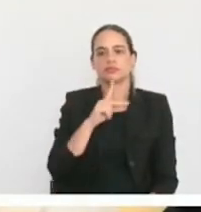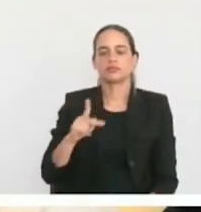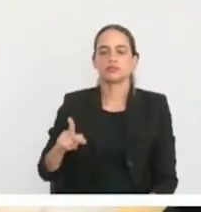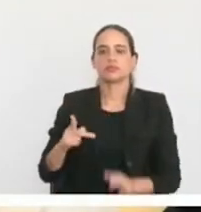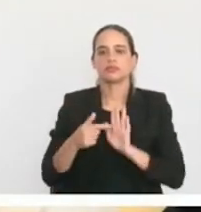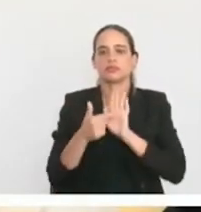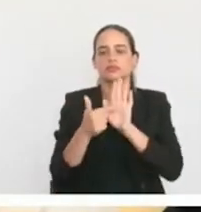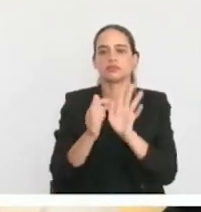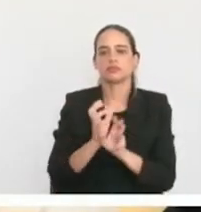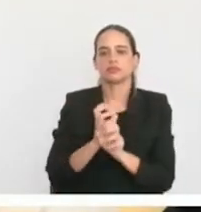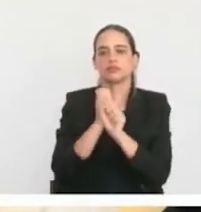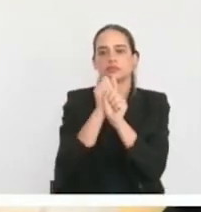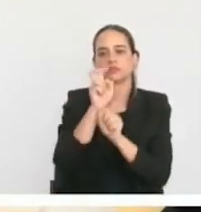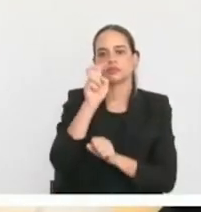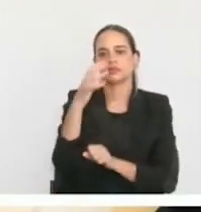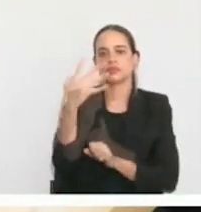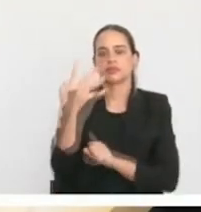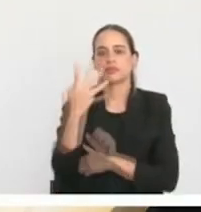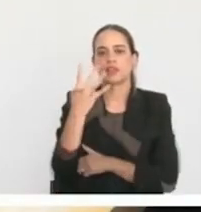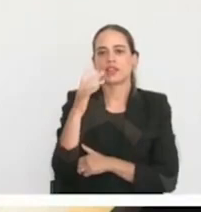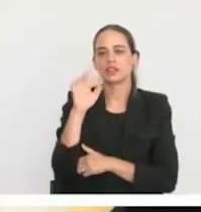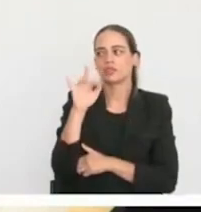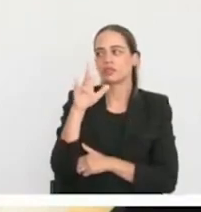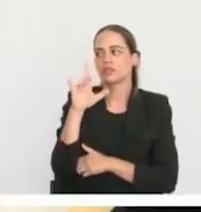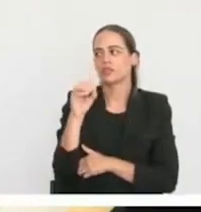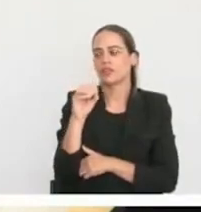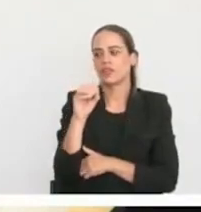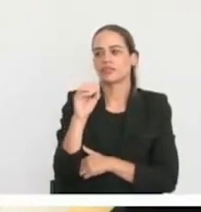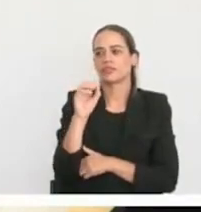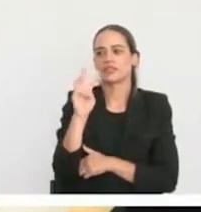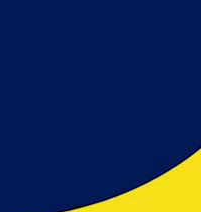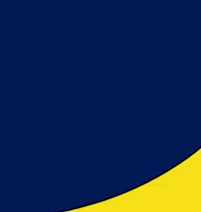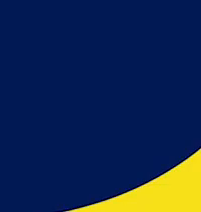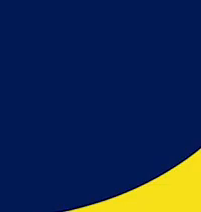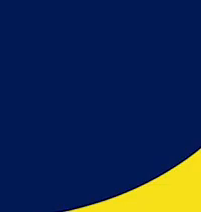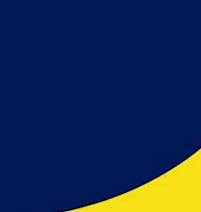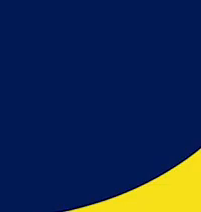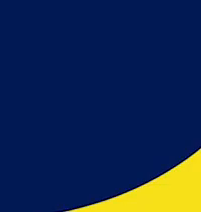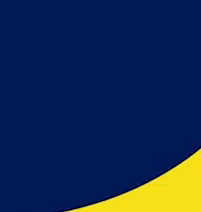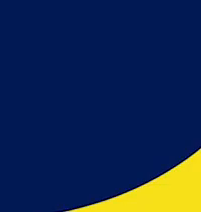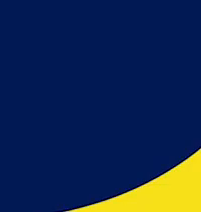foram apresentadas 54 indicações, sendo três do vereador Helder Pereira,